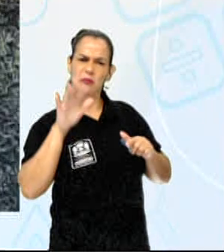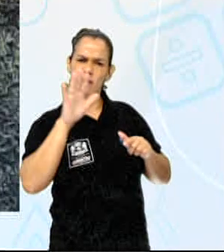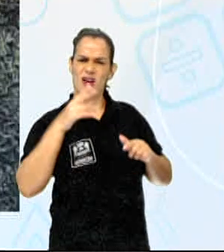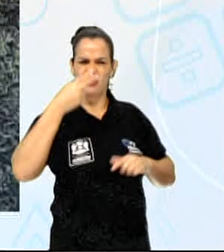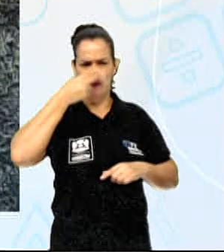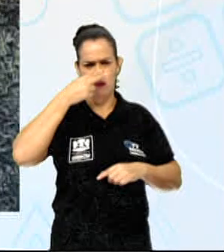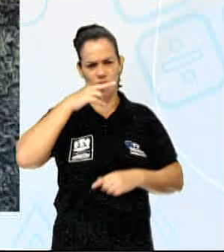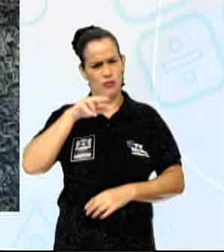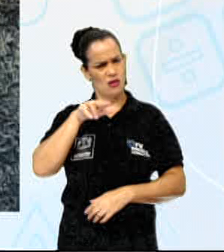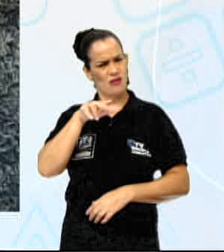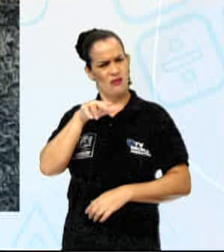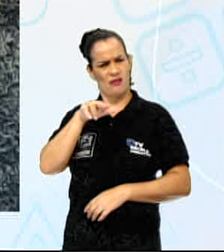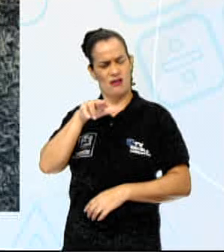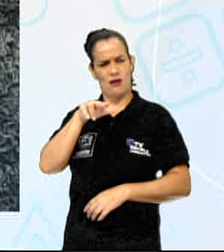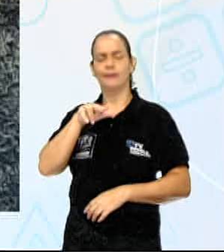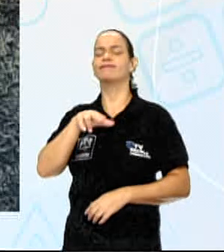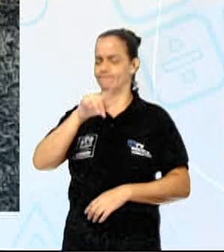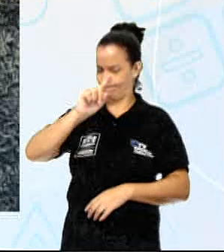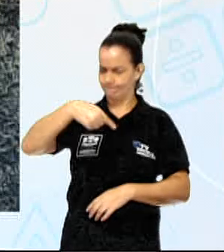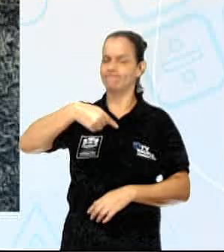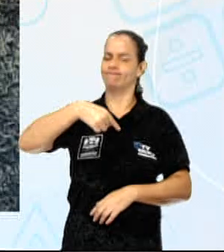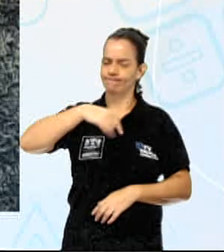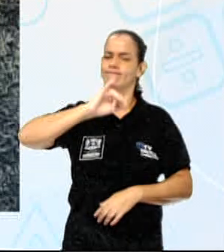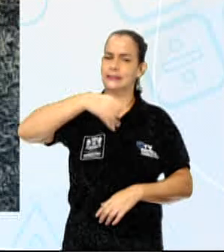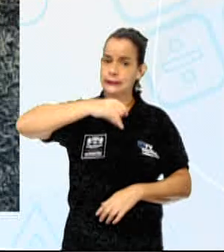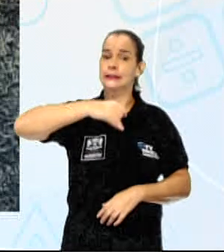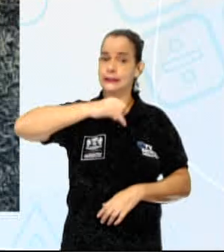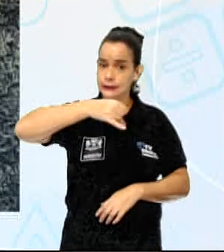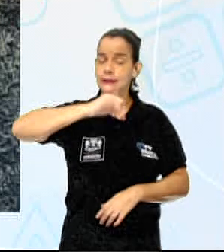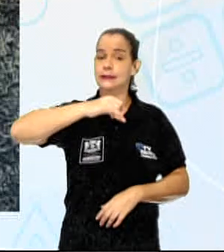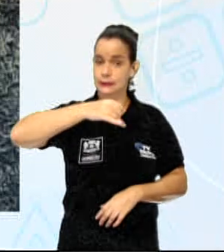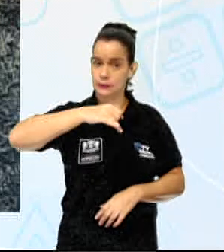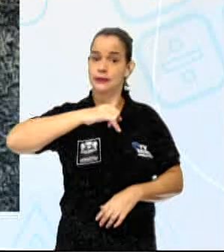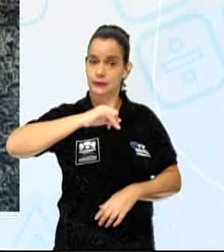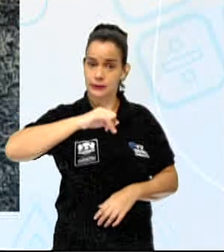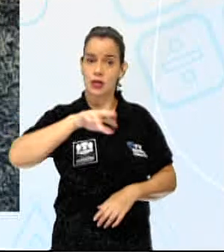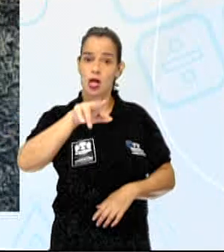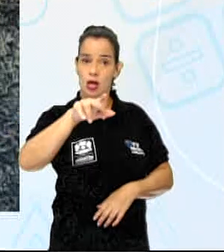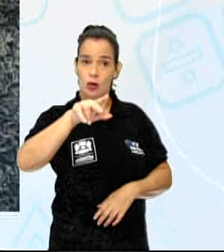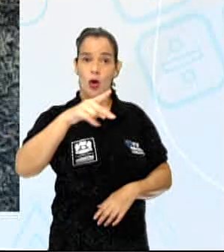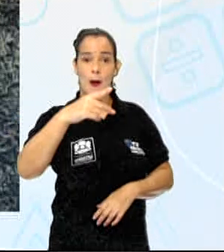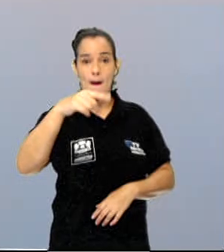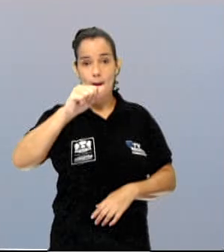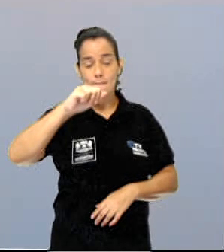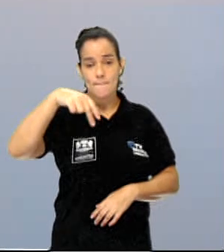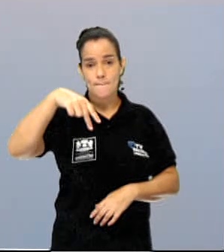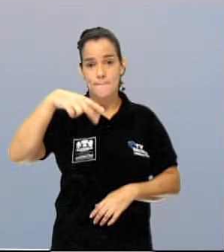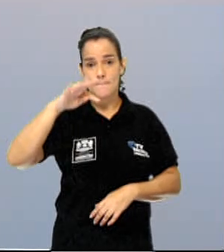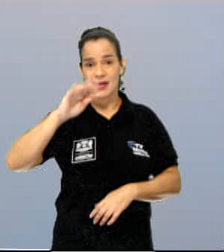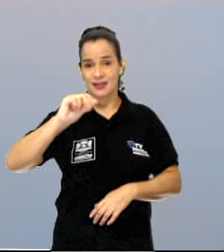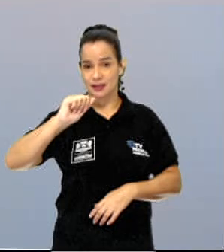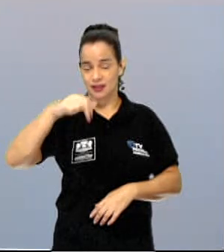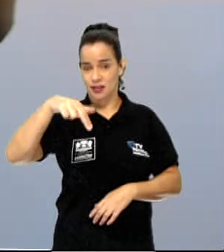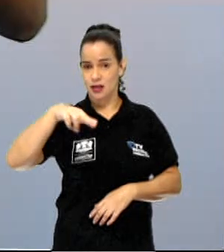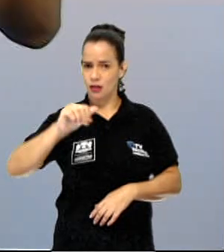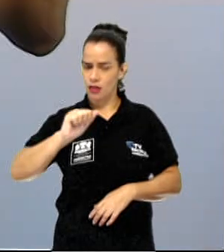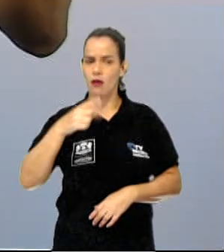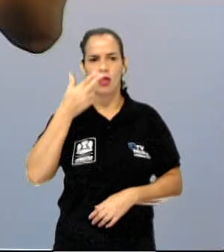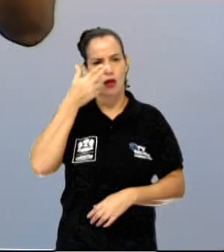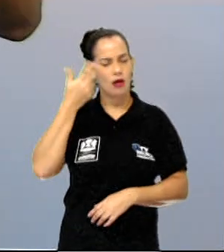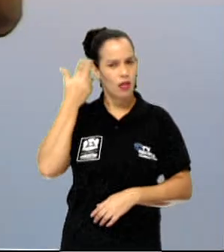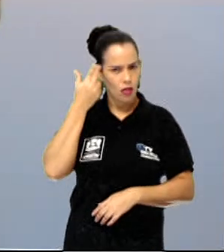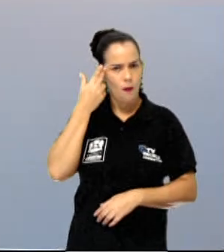será? Será, rocha, isso é Pantanal mesmo? Pois é, gente. Isso é natural, tá? Em alguns períodos do ano,